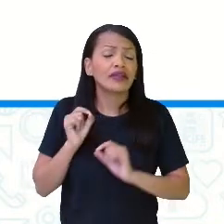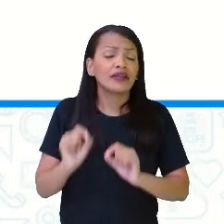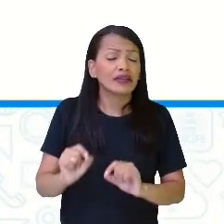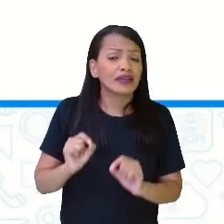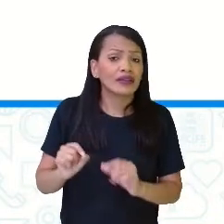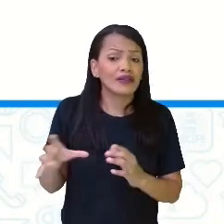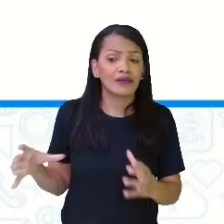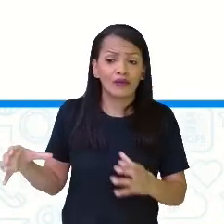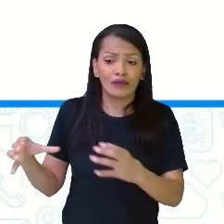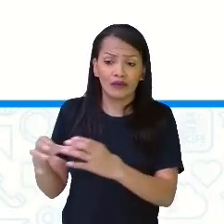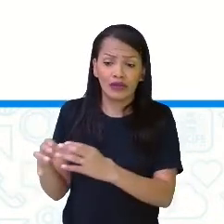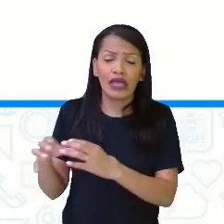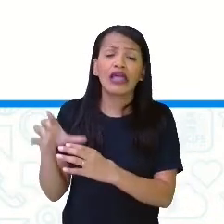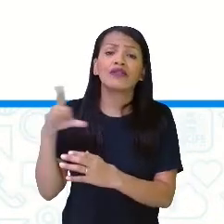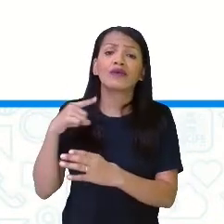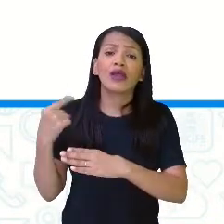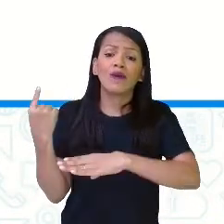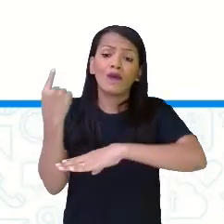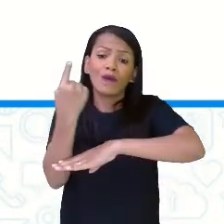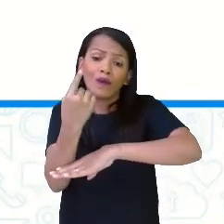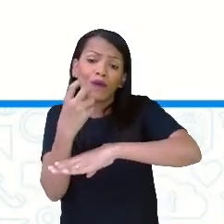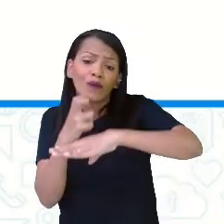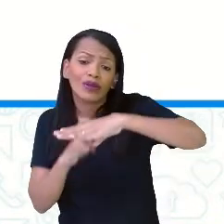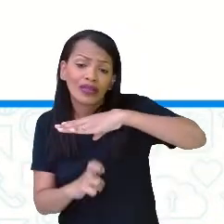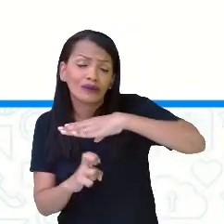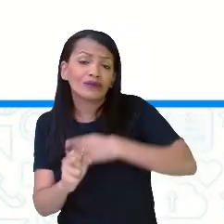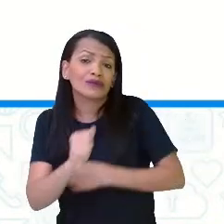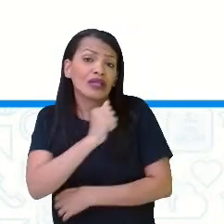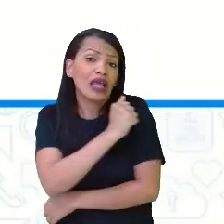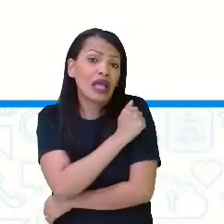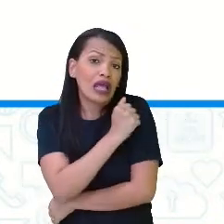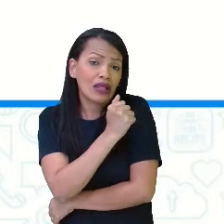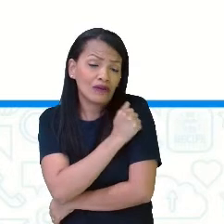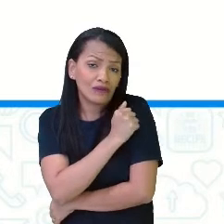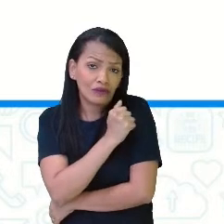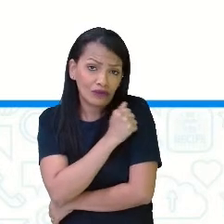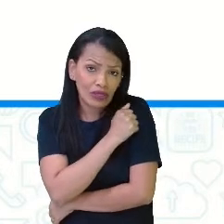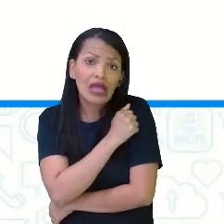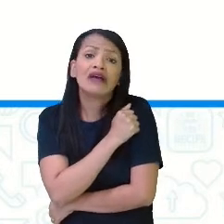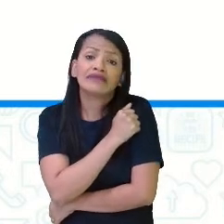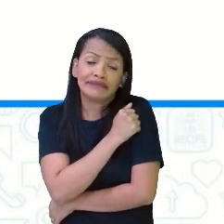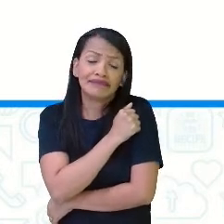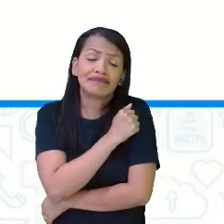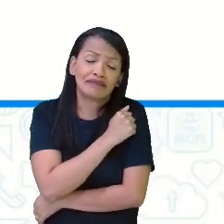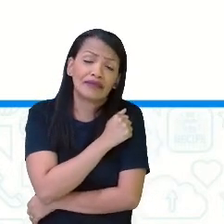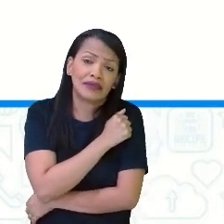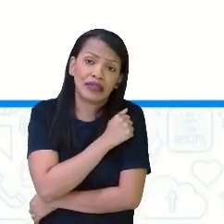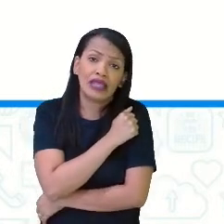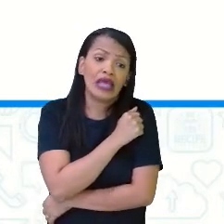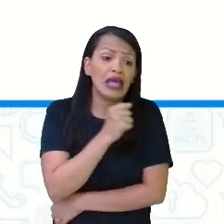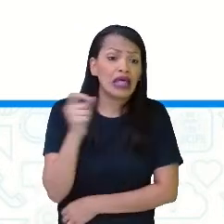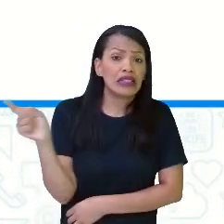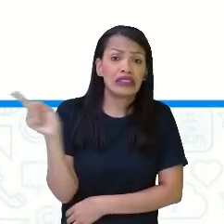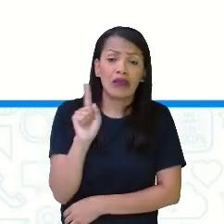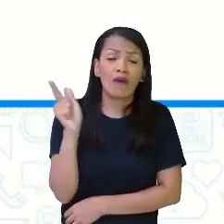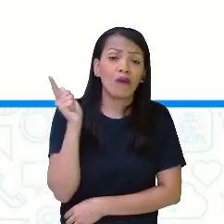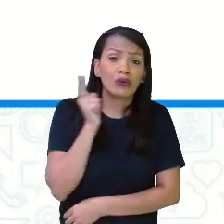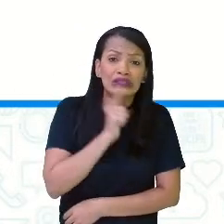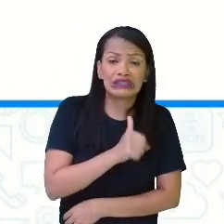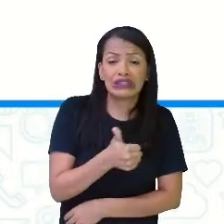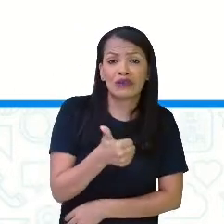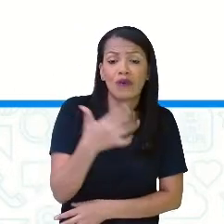um quinto dos estudantes da turma não tiraram nota 10 em matemática. Olha só,